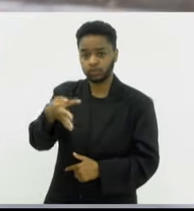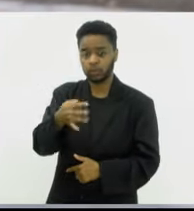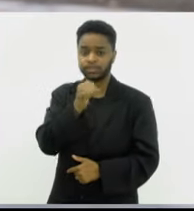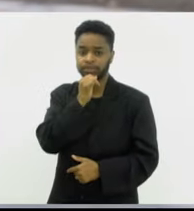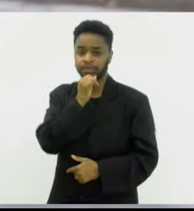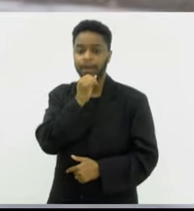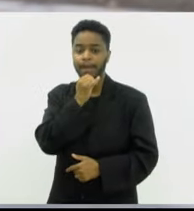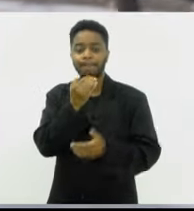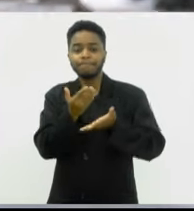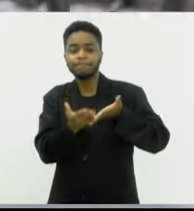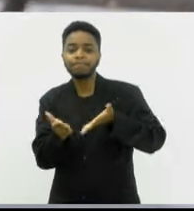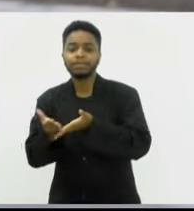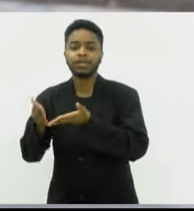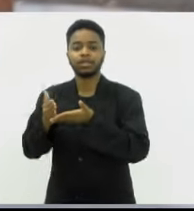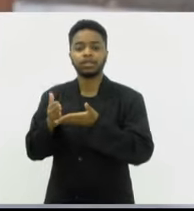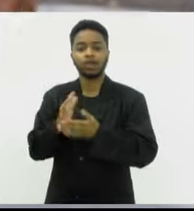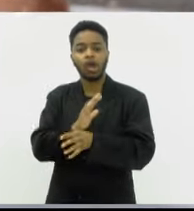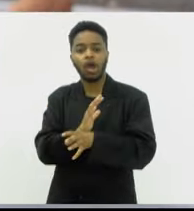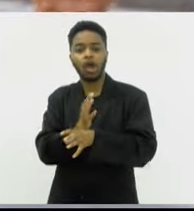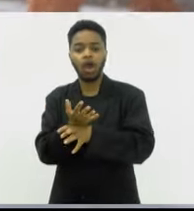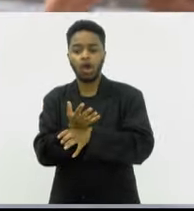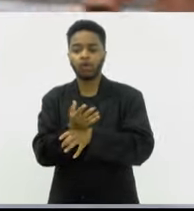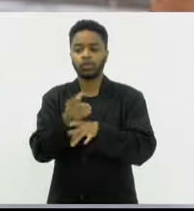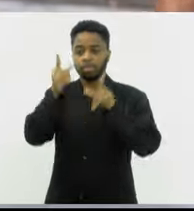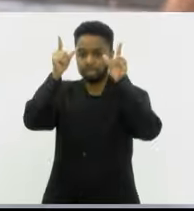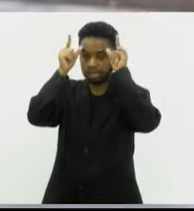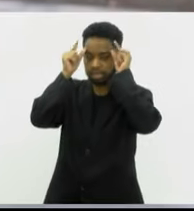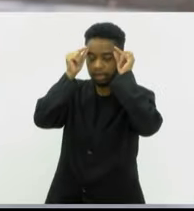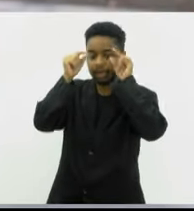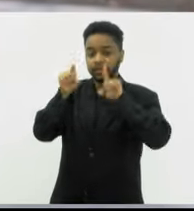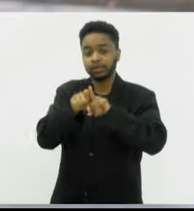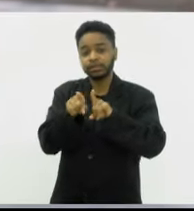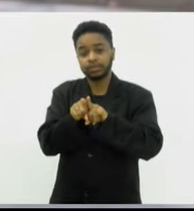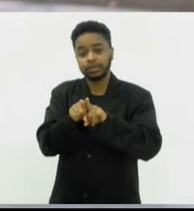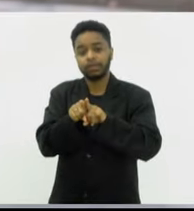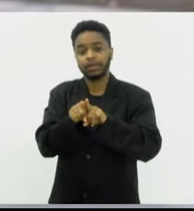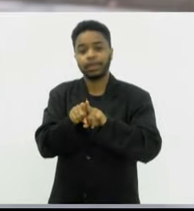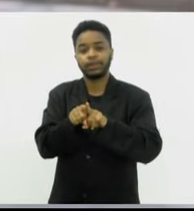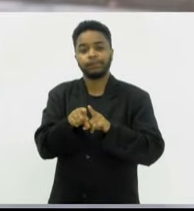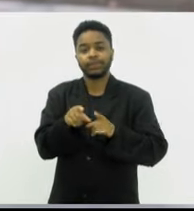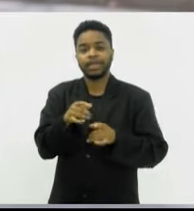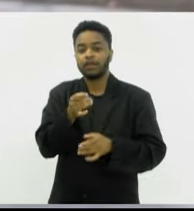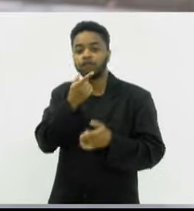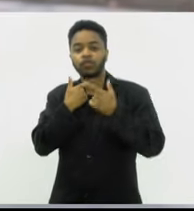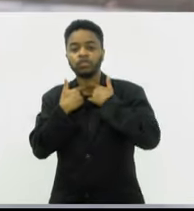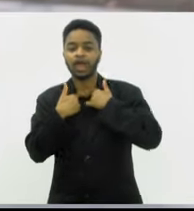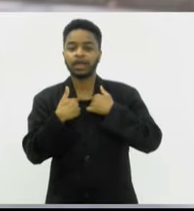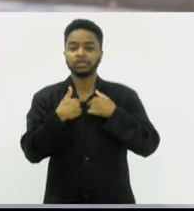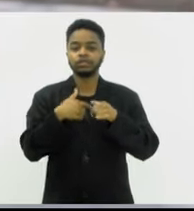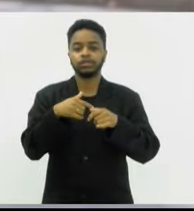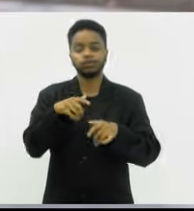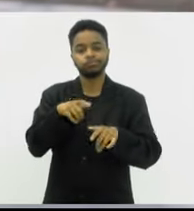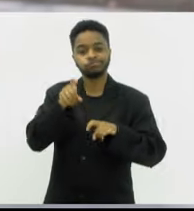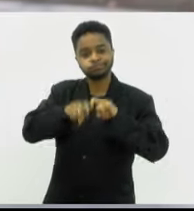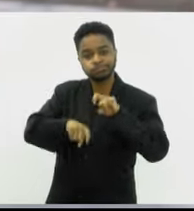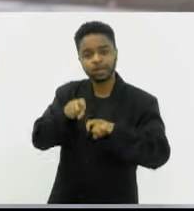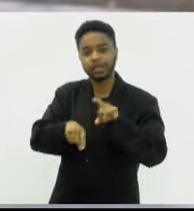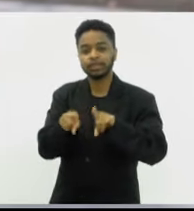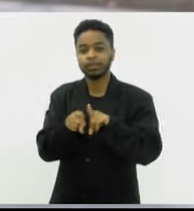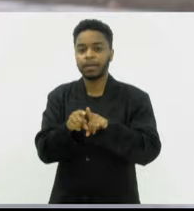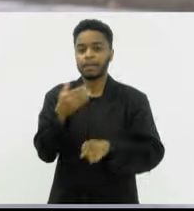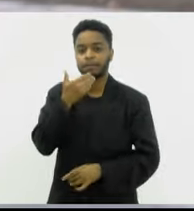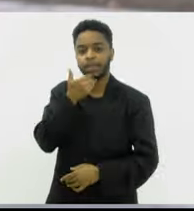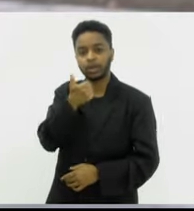óssea, demência, queixas de libido, melhor da função